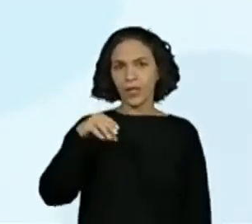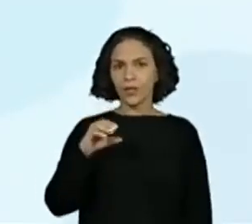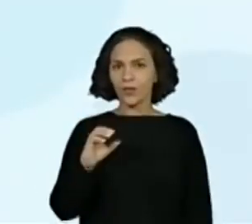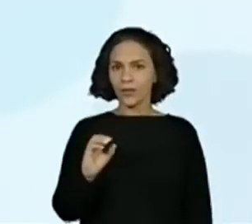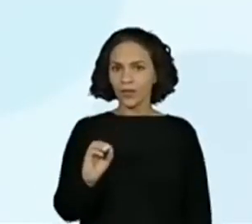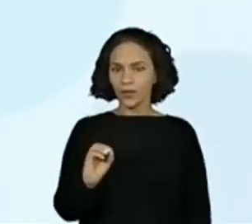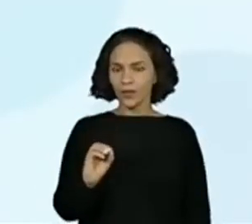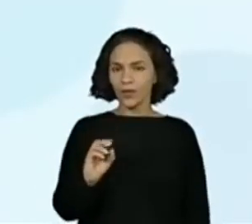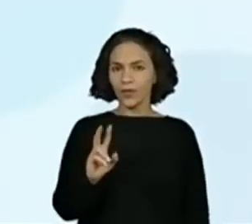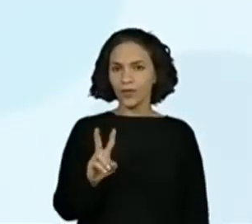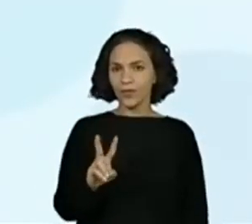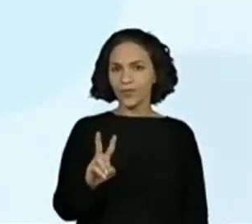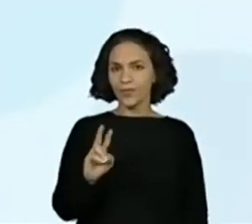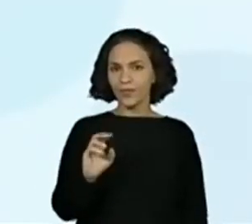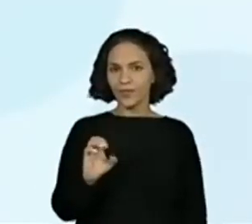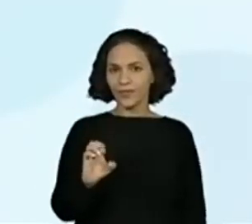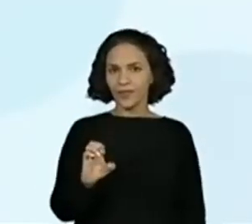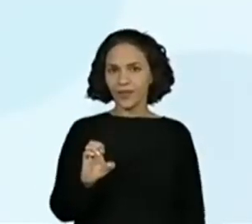Novecentos.